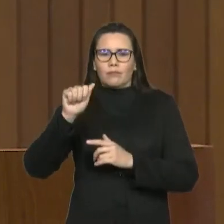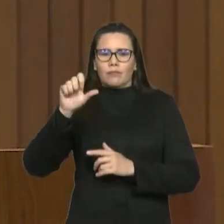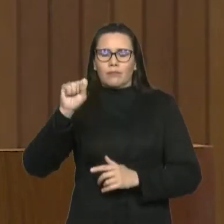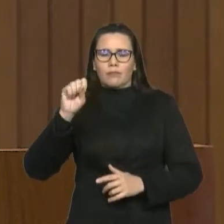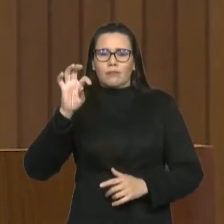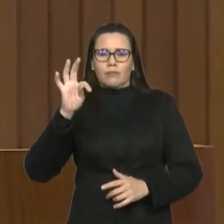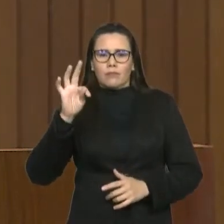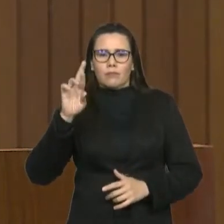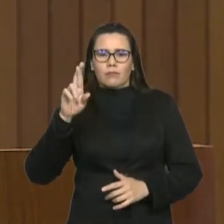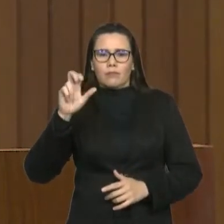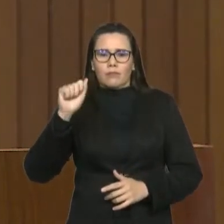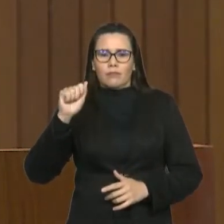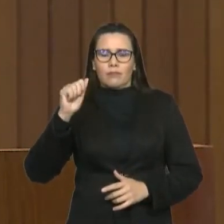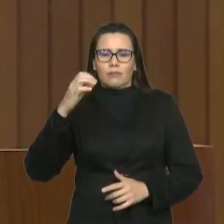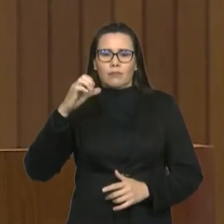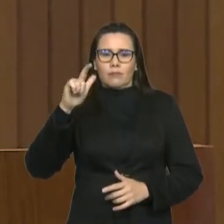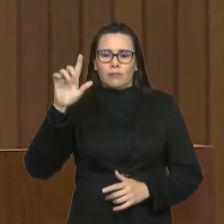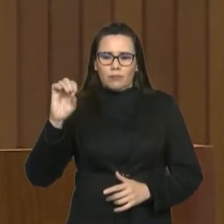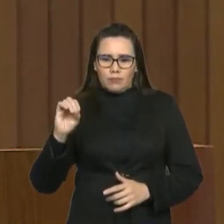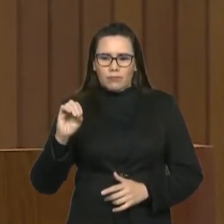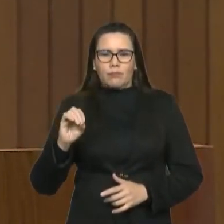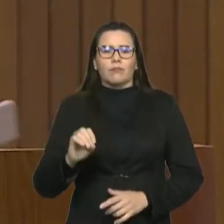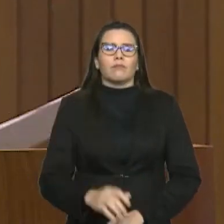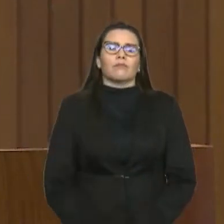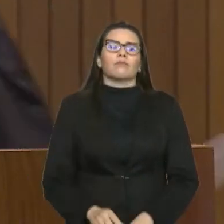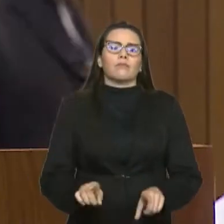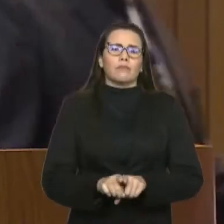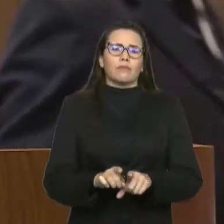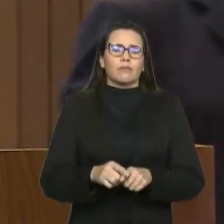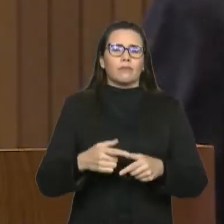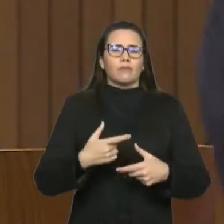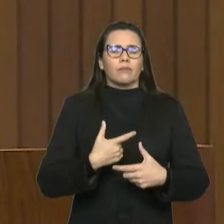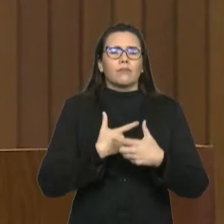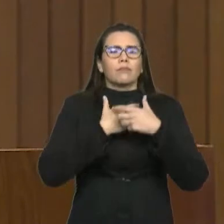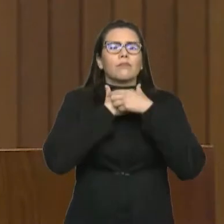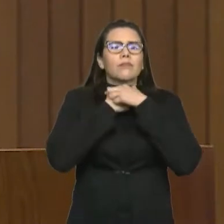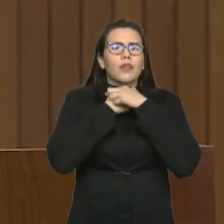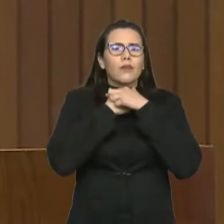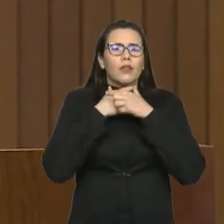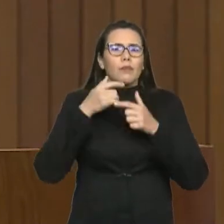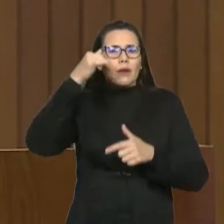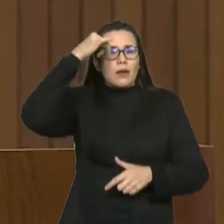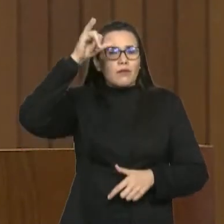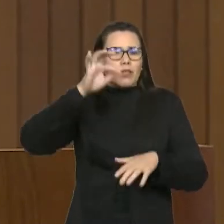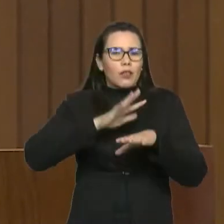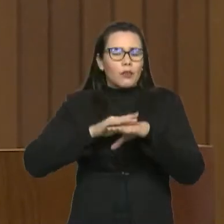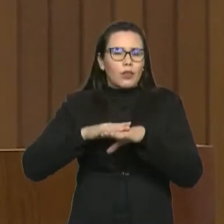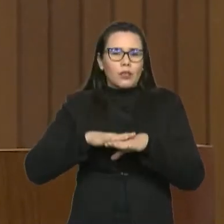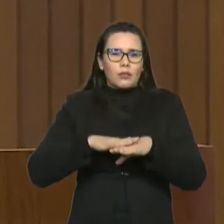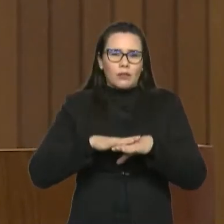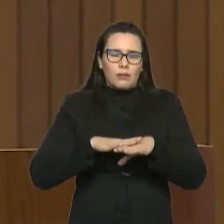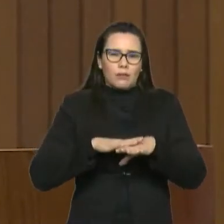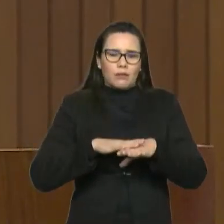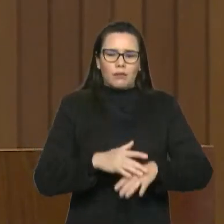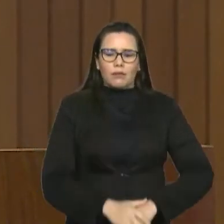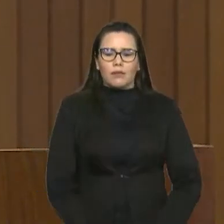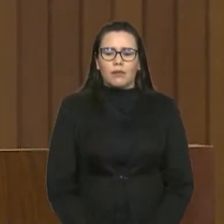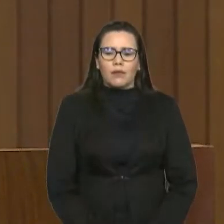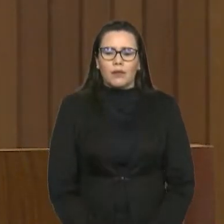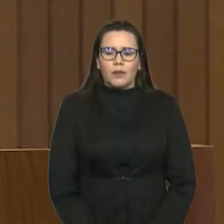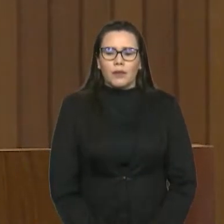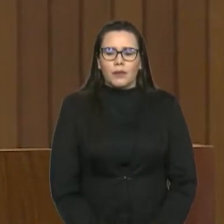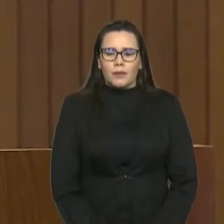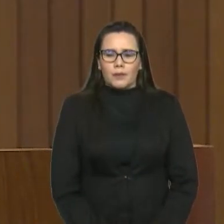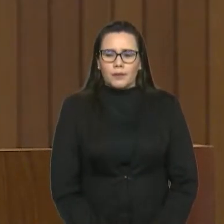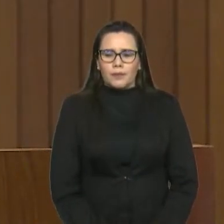coleira preventiva de leishmaniose. E o que há de pior? A unidade de zoonoses dessa cidade